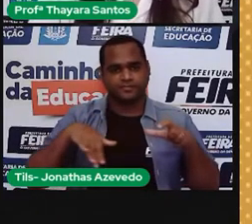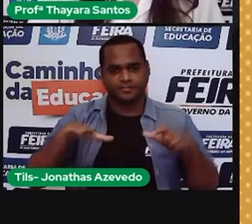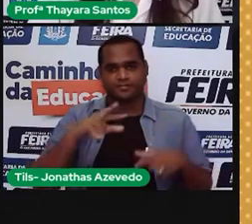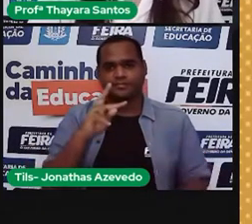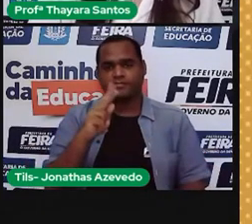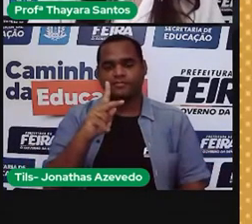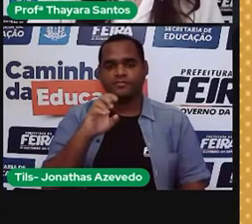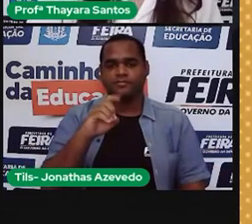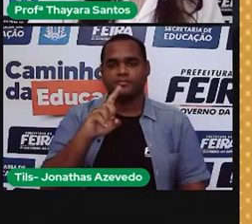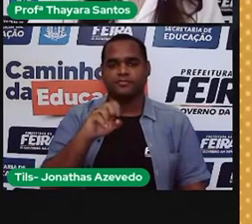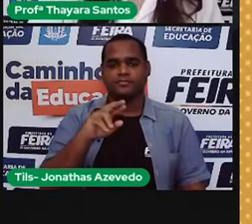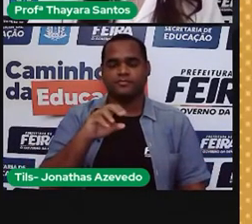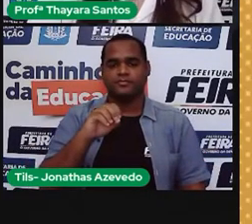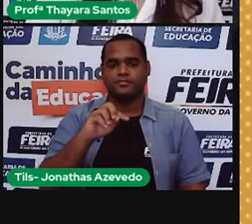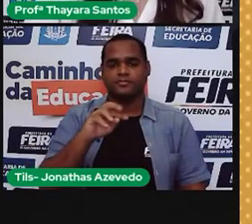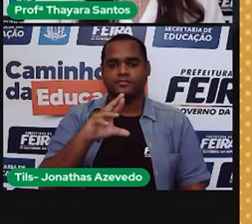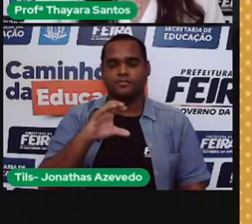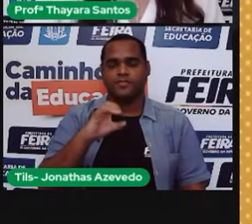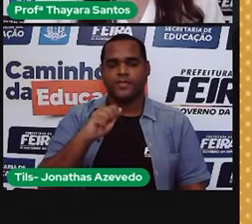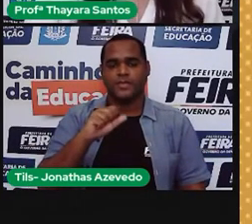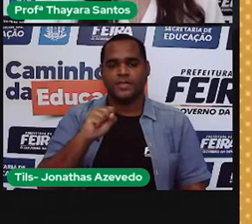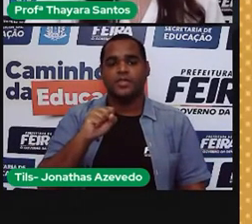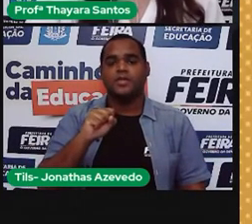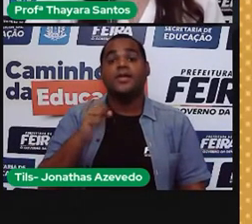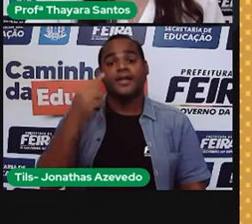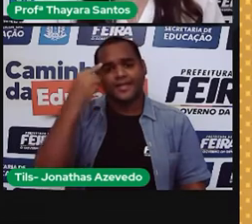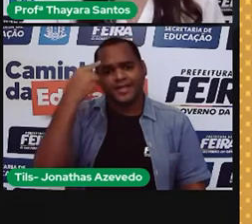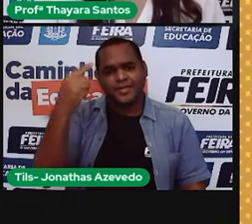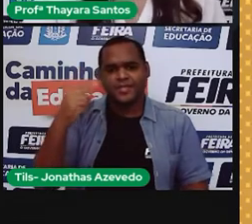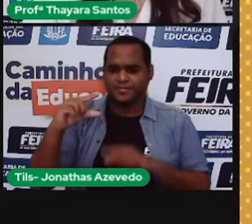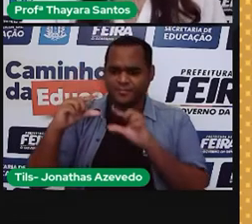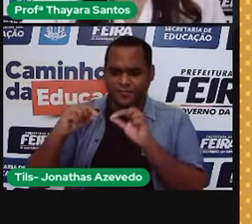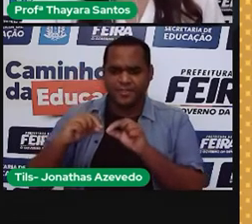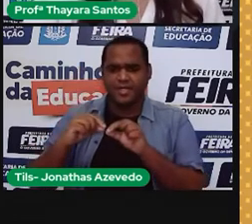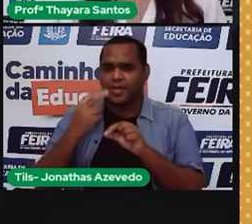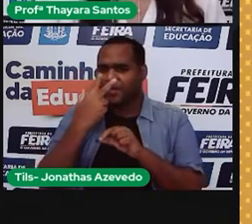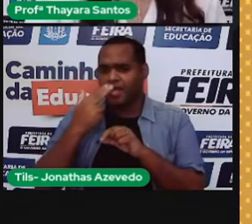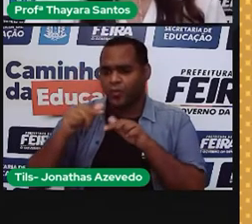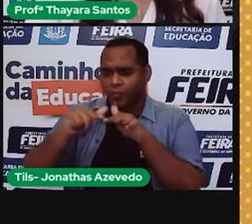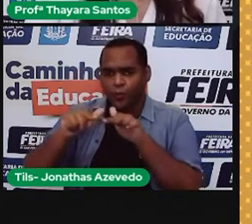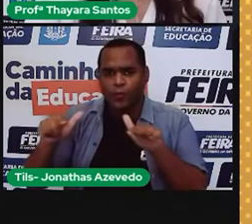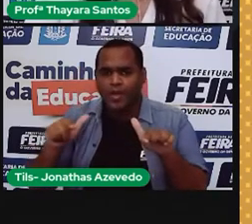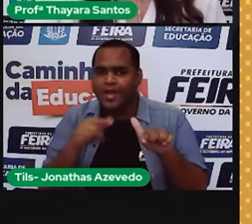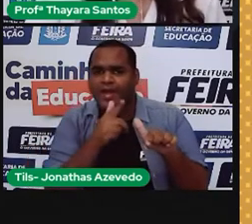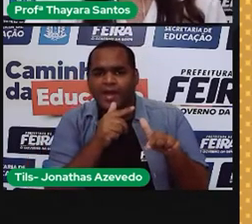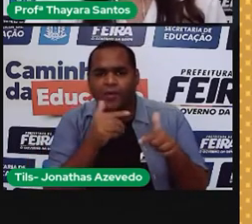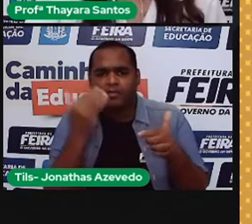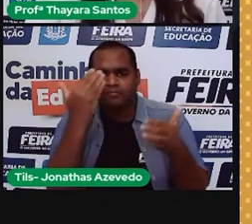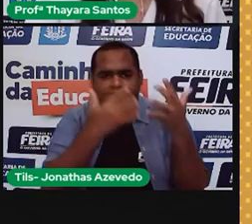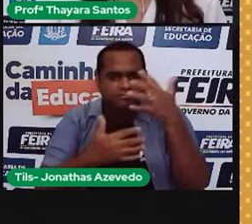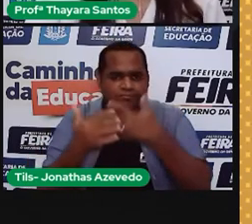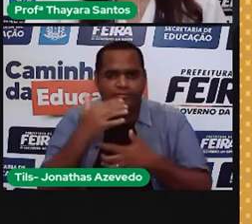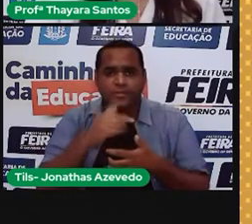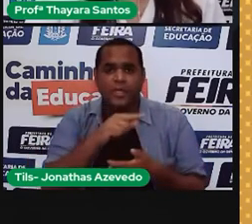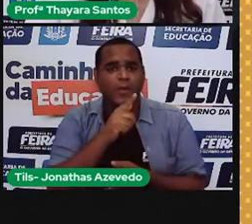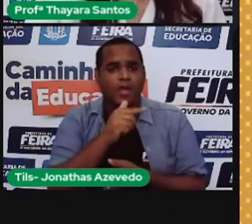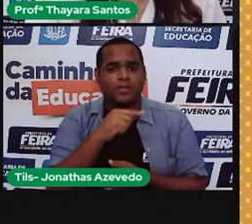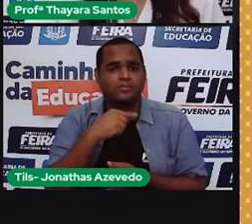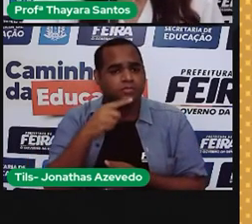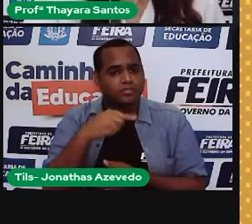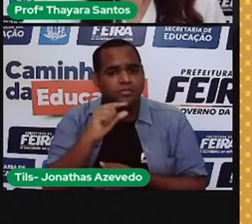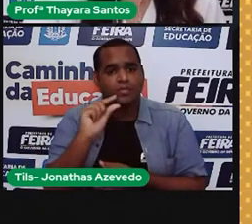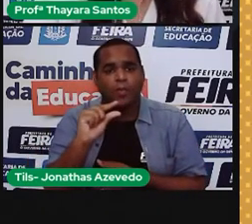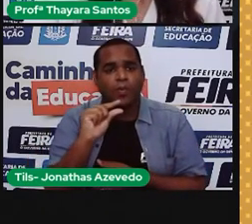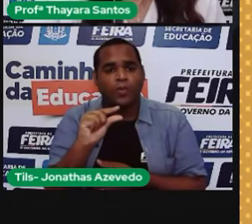imagem, tem aqui um reservatório de água e como vocês estão vendo aqui, está seco, não está nem conseguindo chegar aqui nas comportas a quantidade